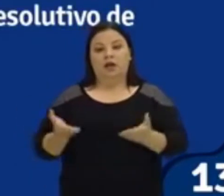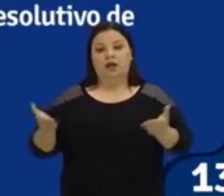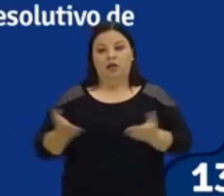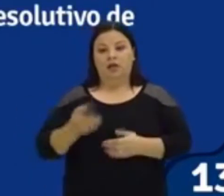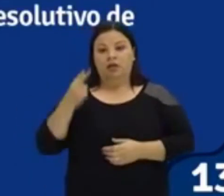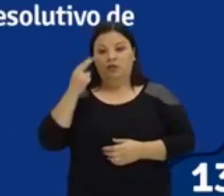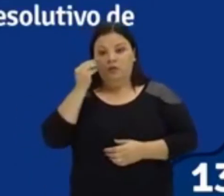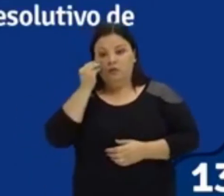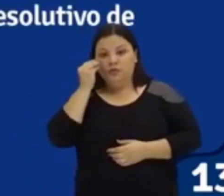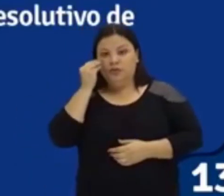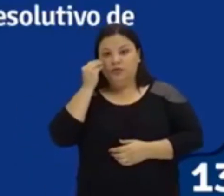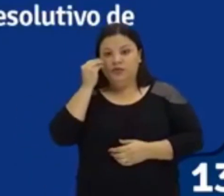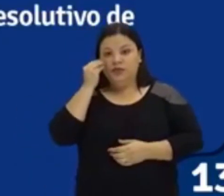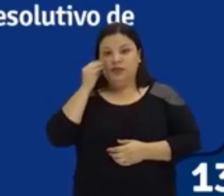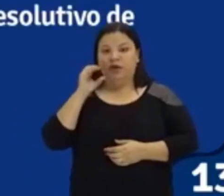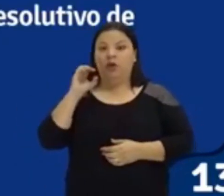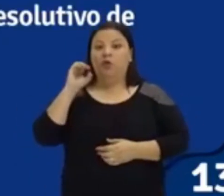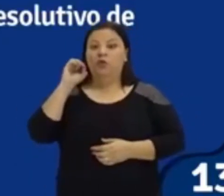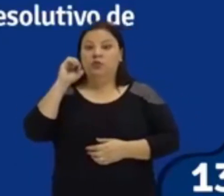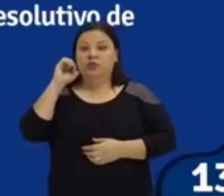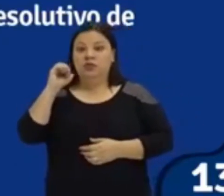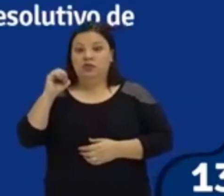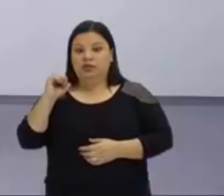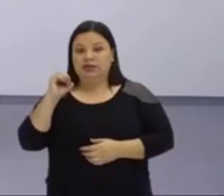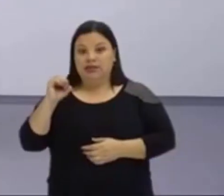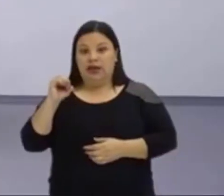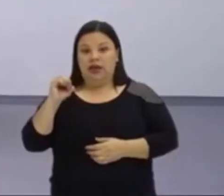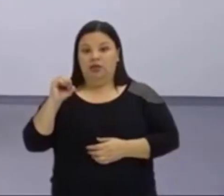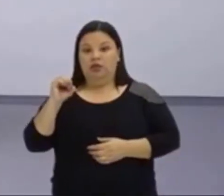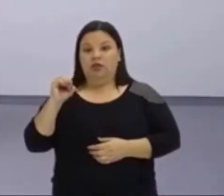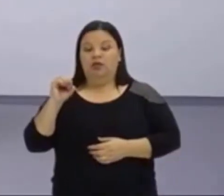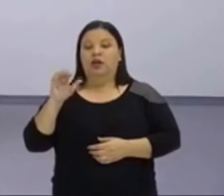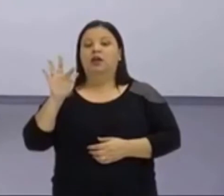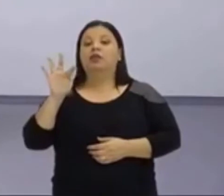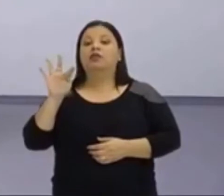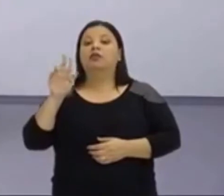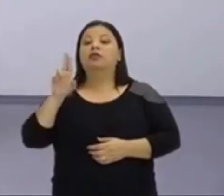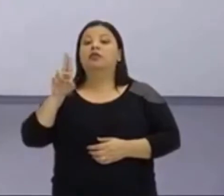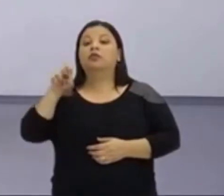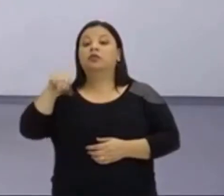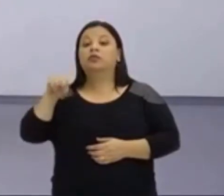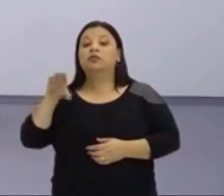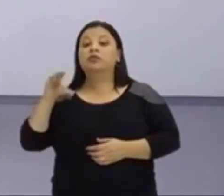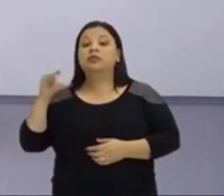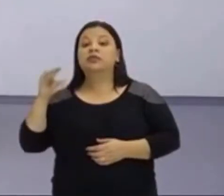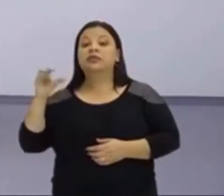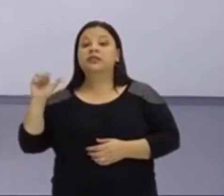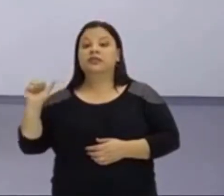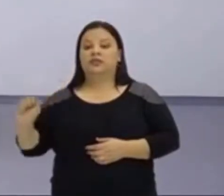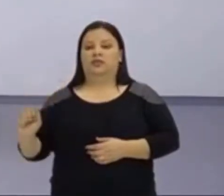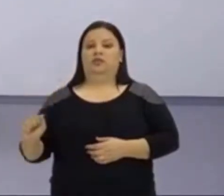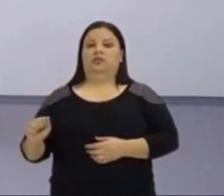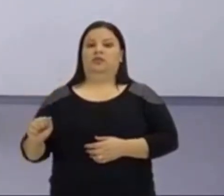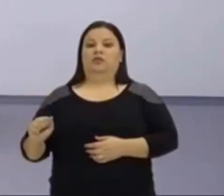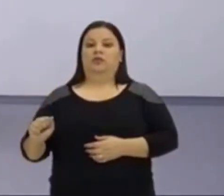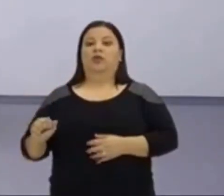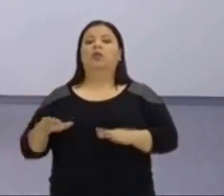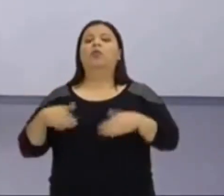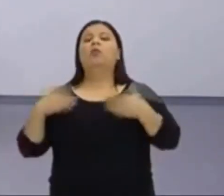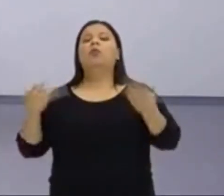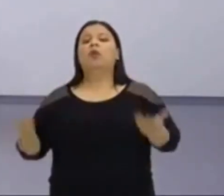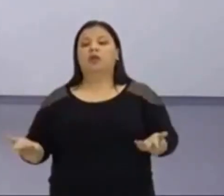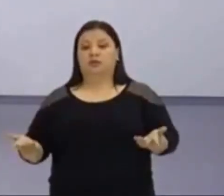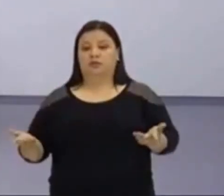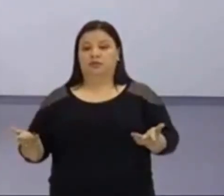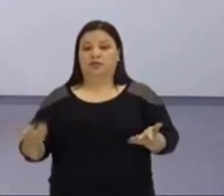E zero da função, rapidinho aqui, a gente vai lembrar lá a ideia, né? Zero da função é quando eu pego a função e igualo ela a zero, né?